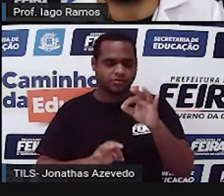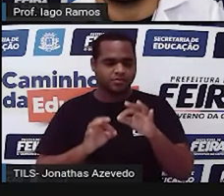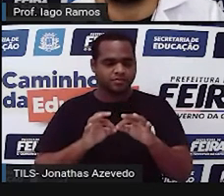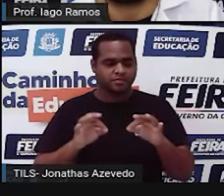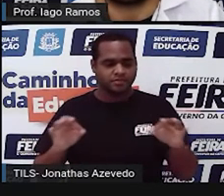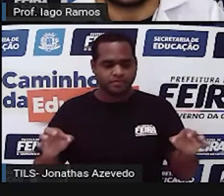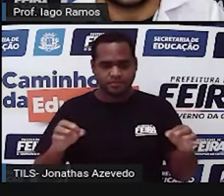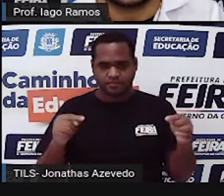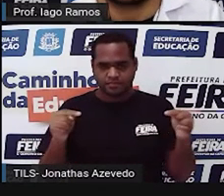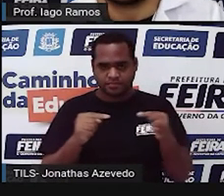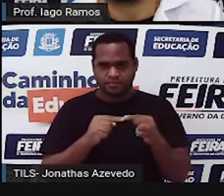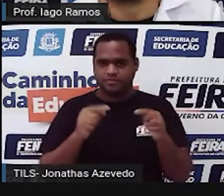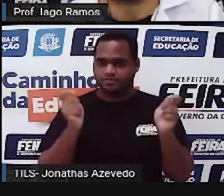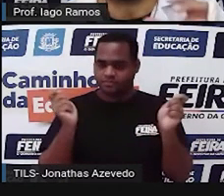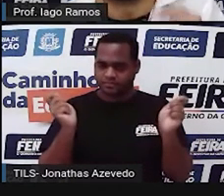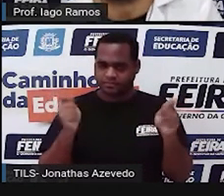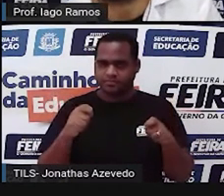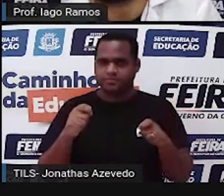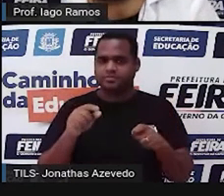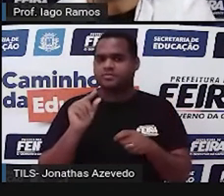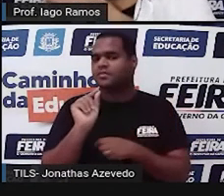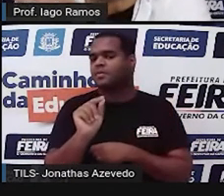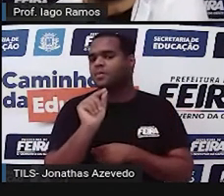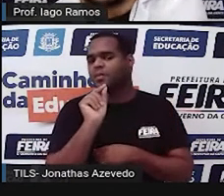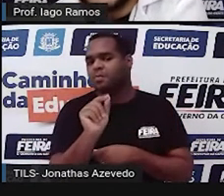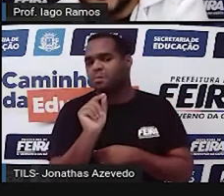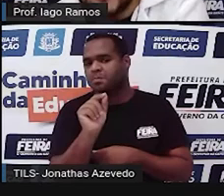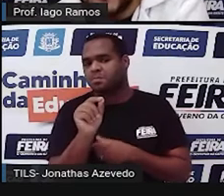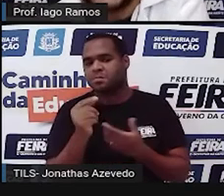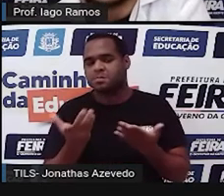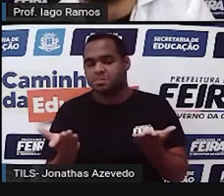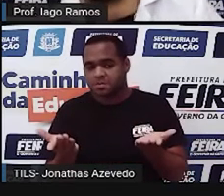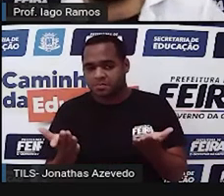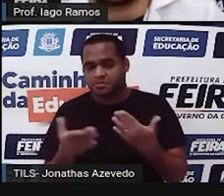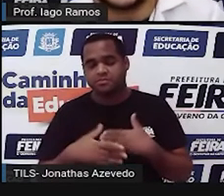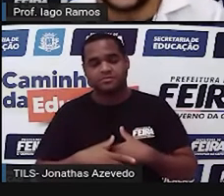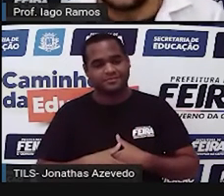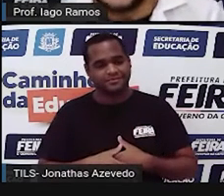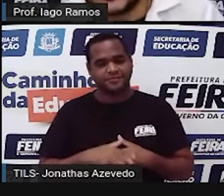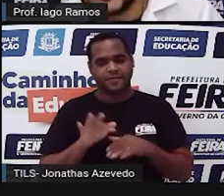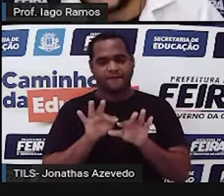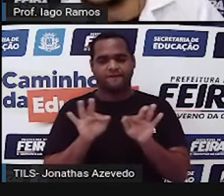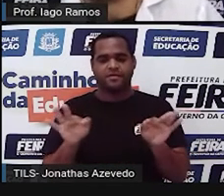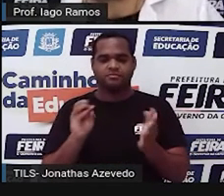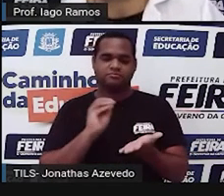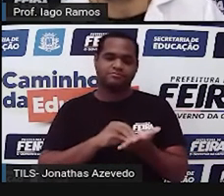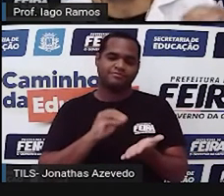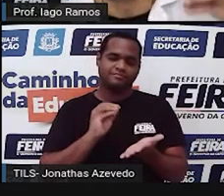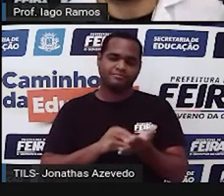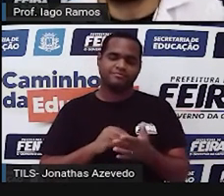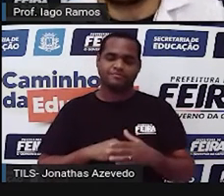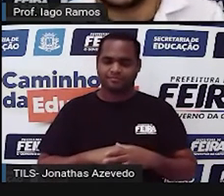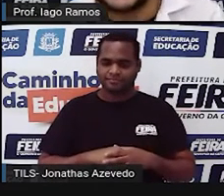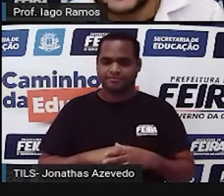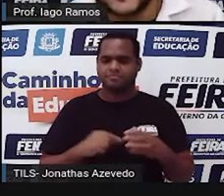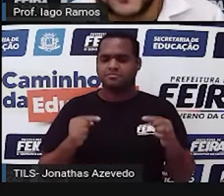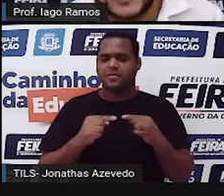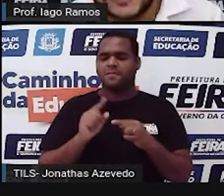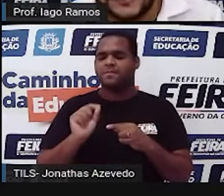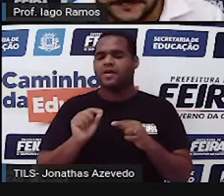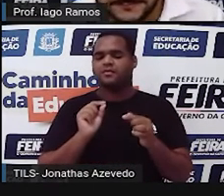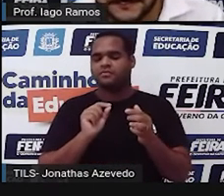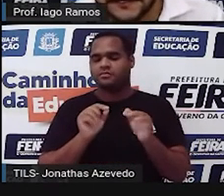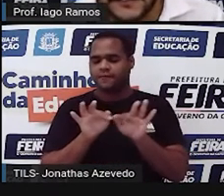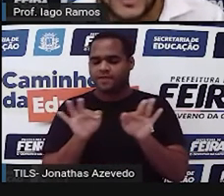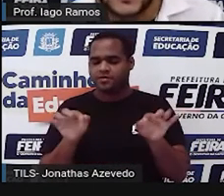determina, mas determina o que? Essa frase está incompleta. O que é que completa essa